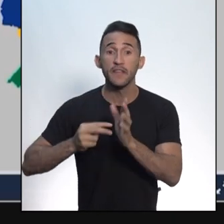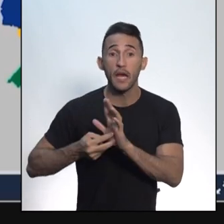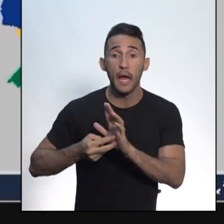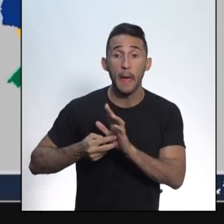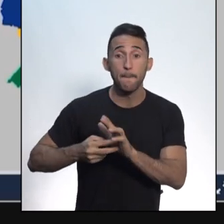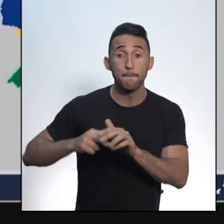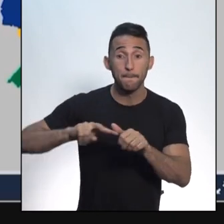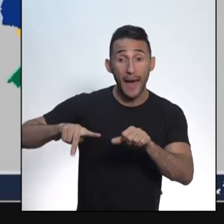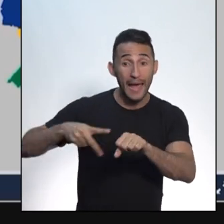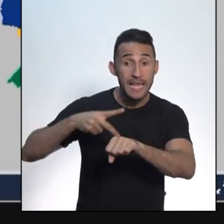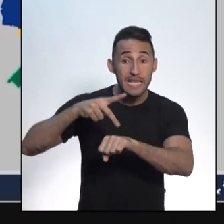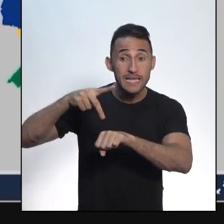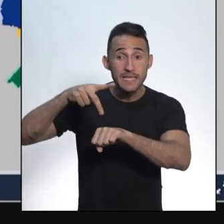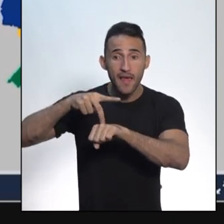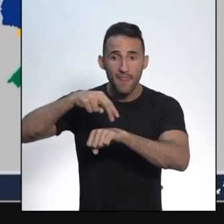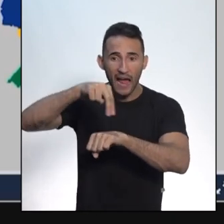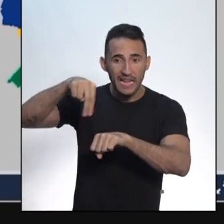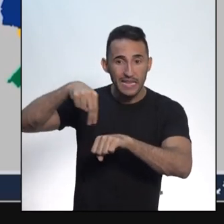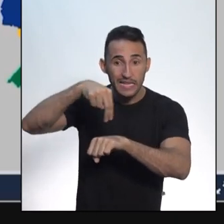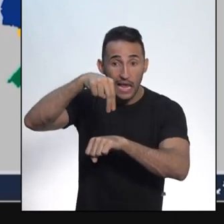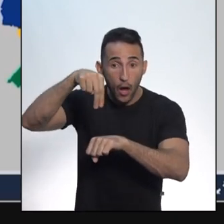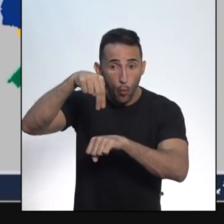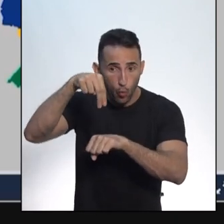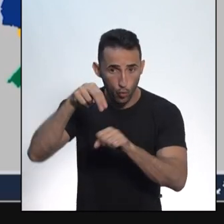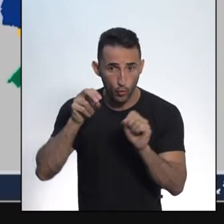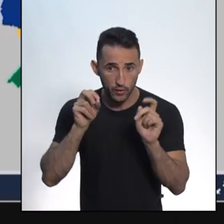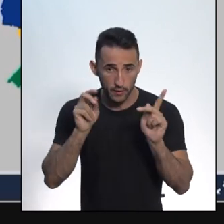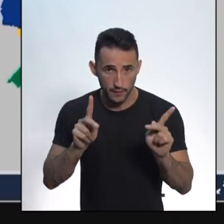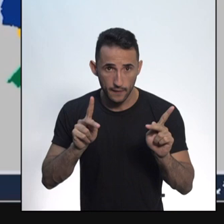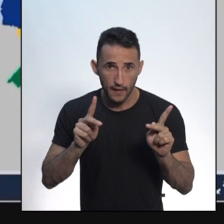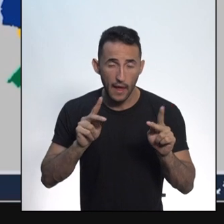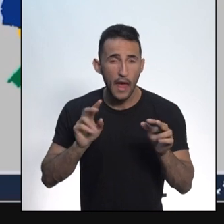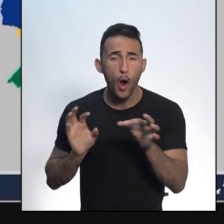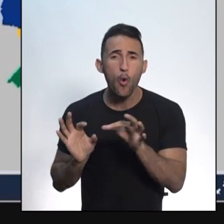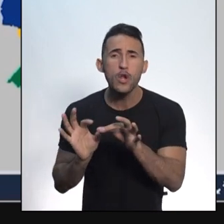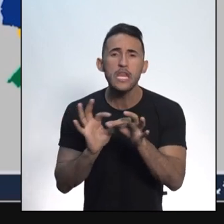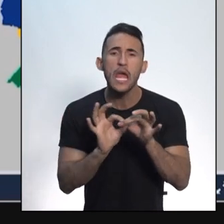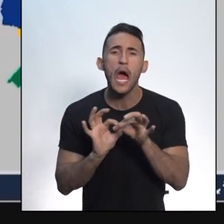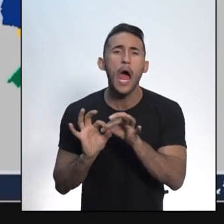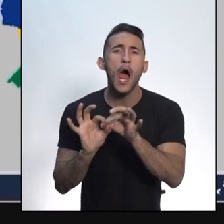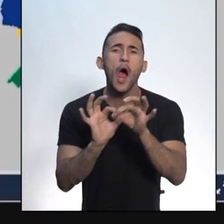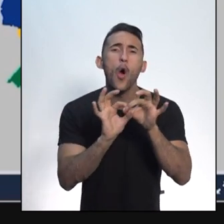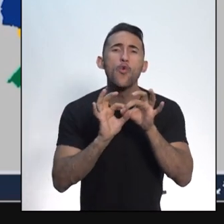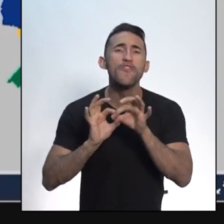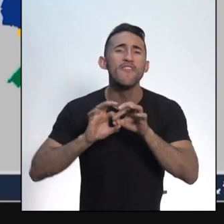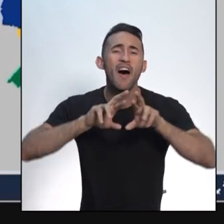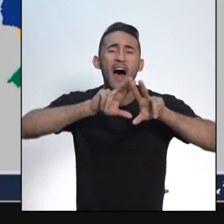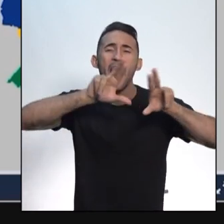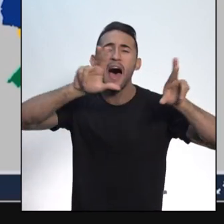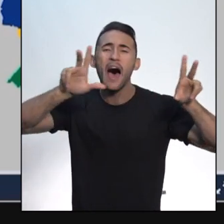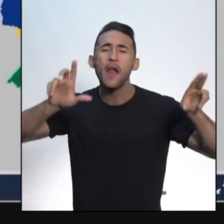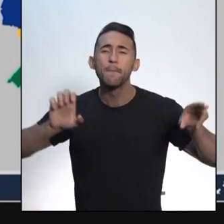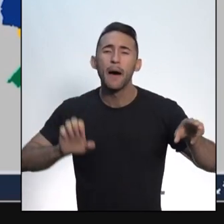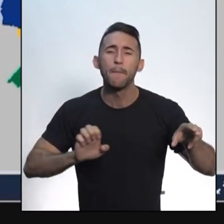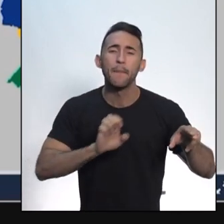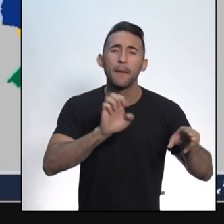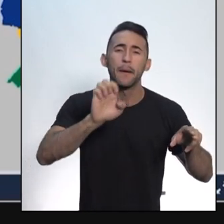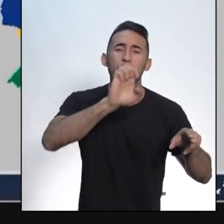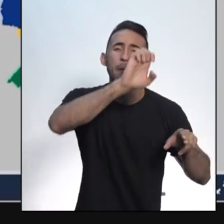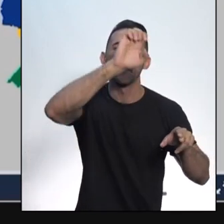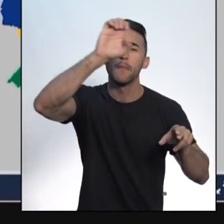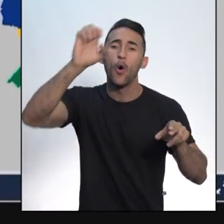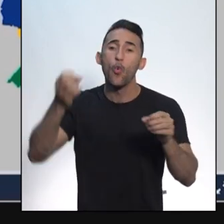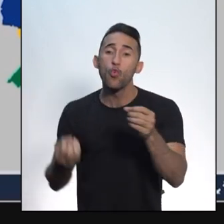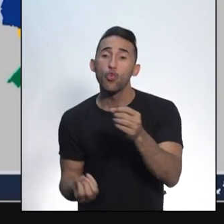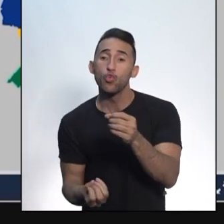no sentido de nação. Então, federalismo é a união de vários estados fazendo surgir um